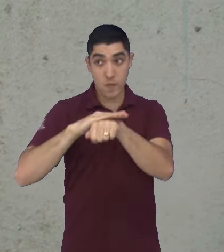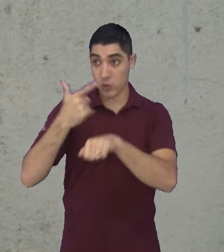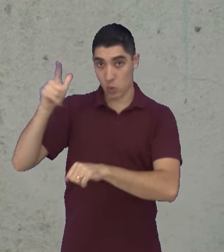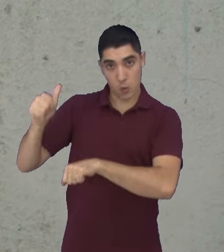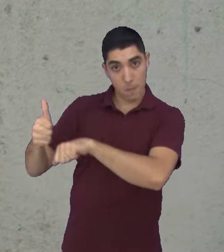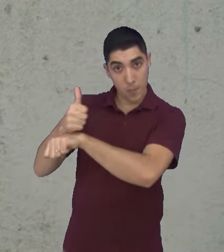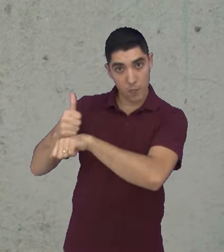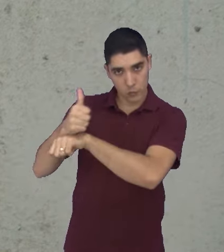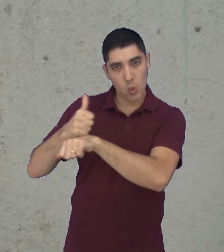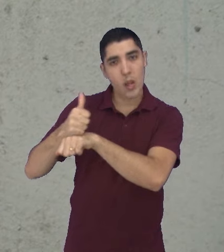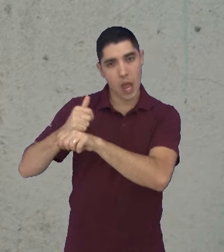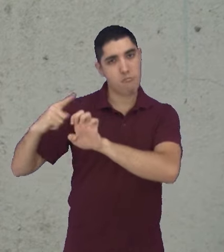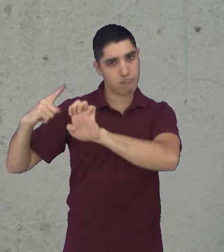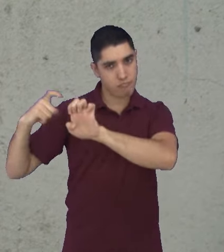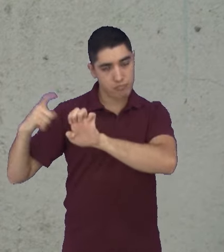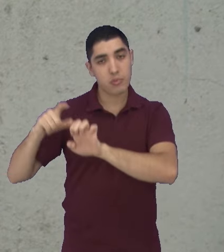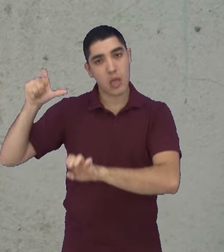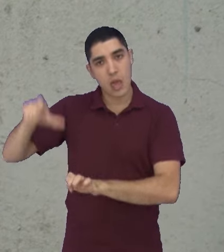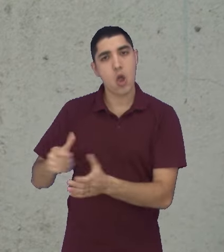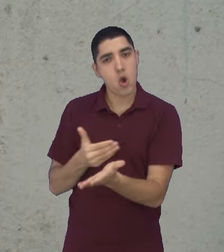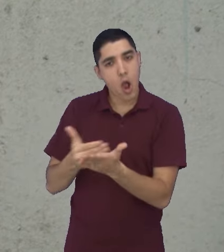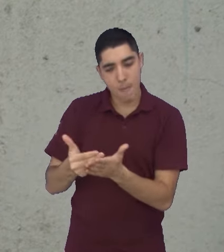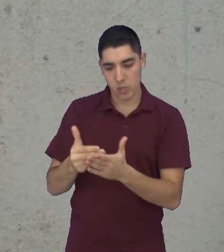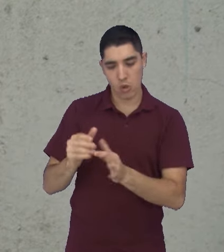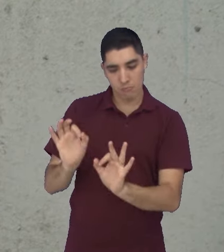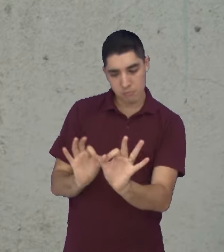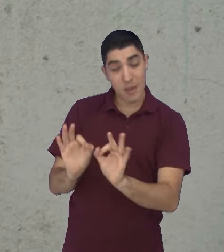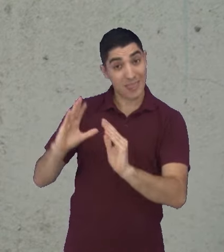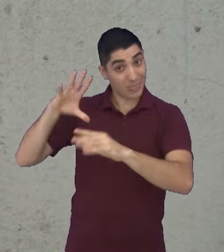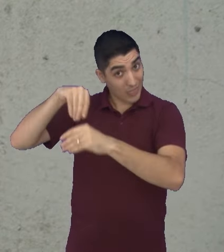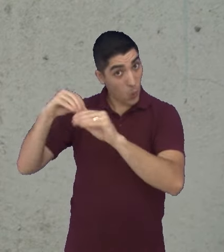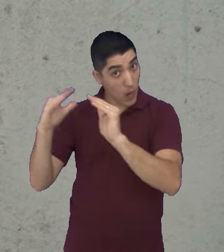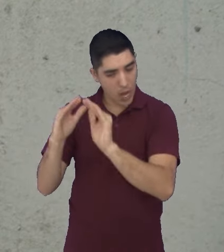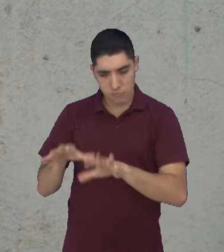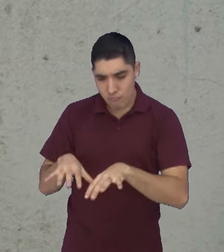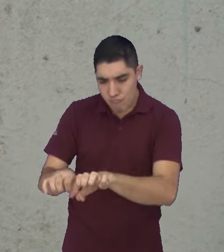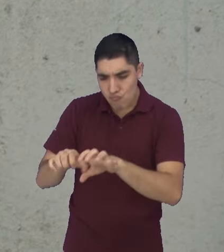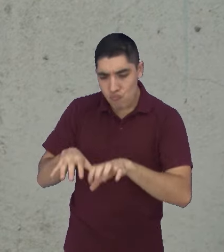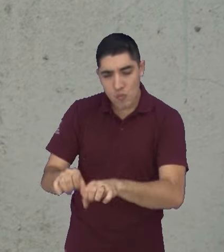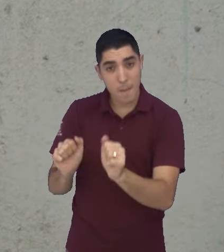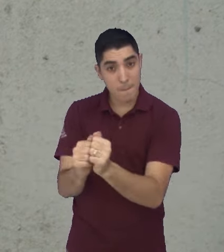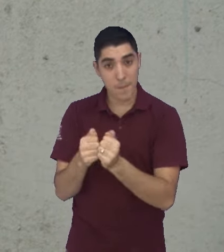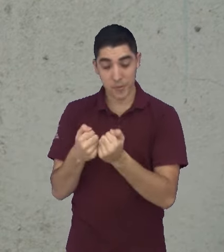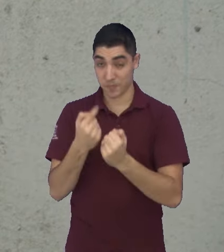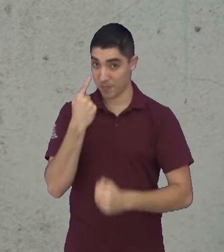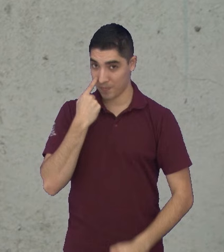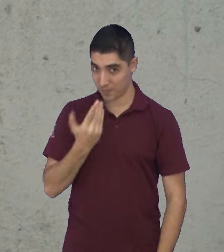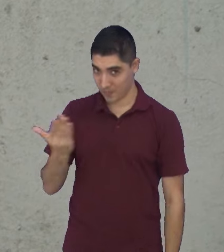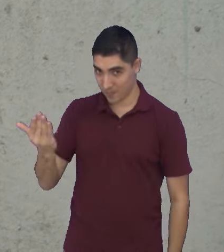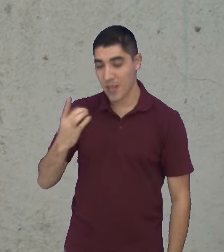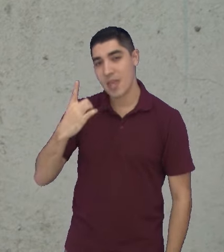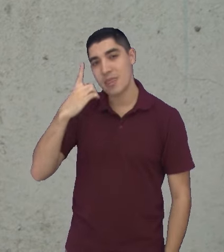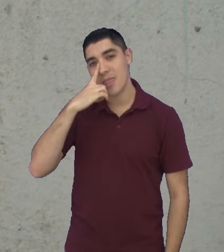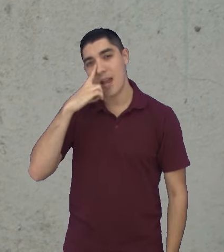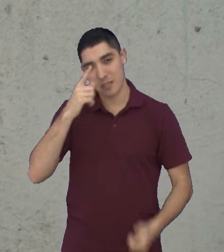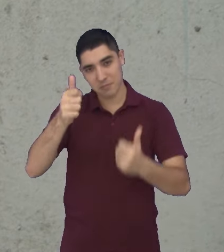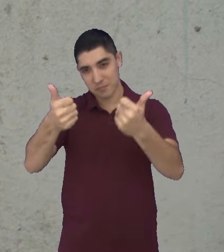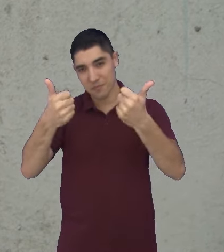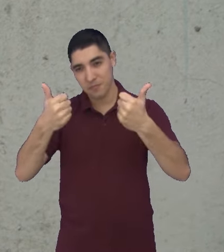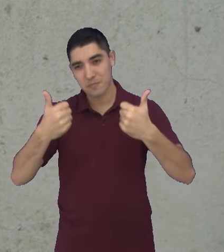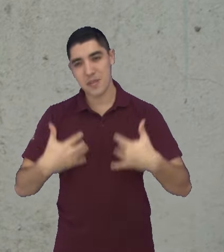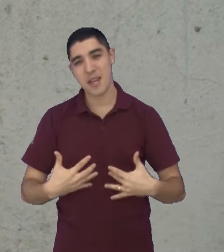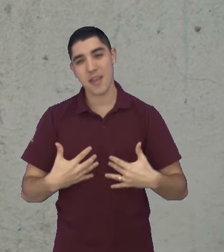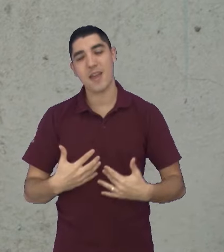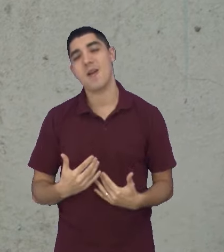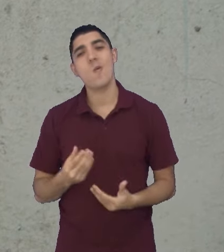Tatiana, que tá aqui comigo, começou a fazer pães artesanais em casa pra consumo próprio. É com você, Dani. Conta tudo pra gente, viu. Como é